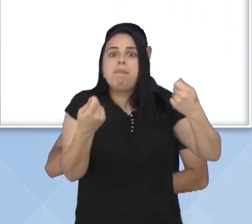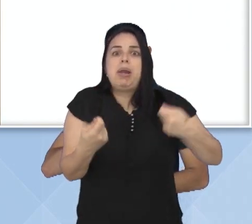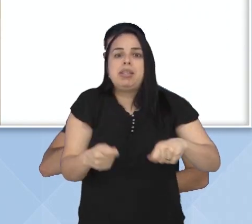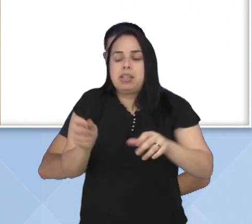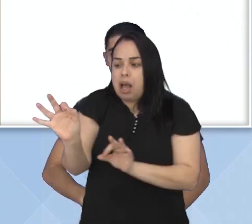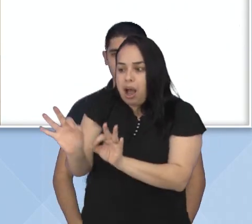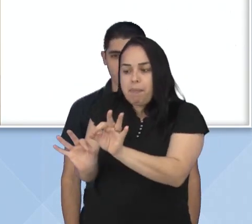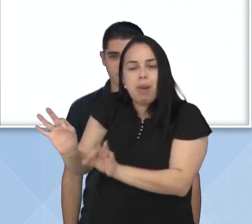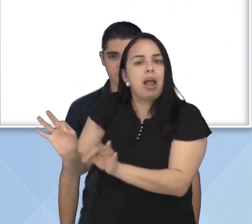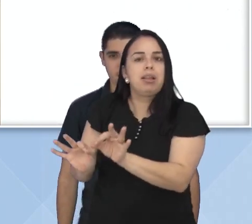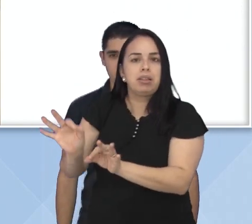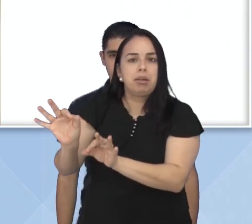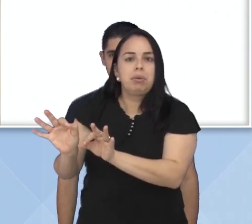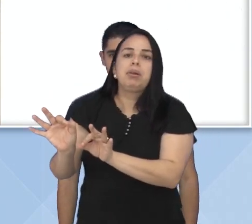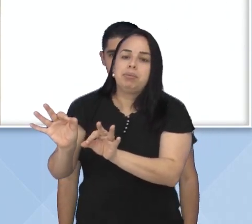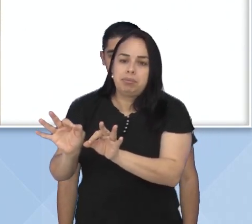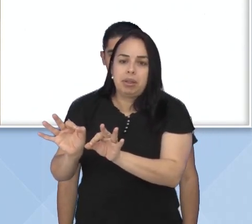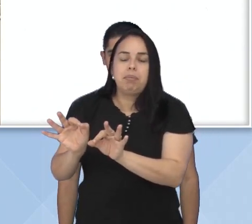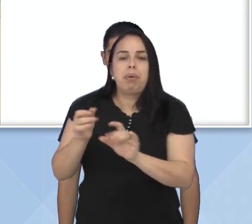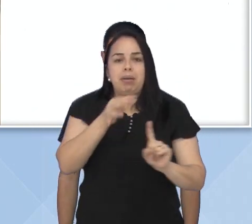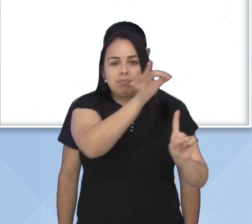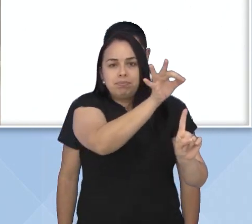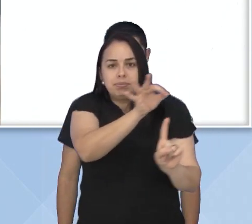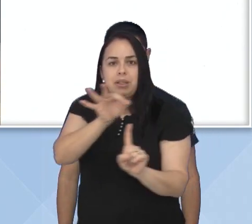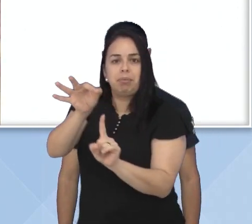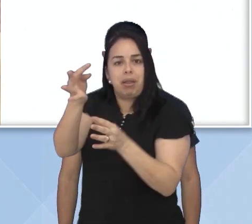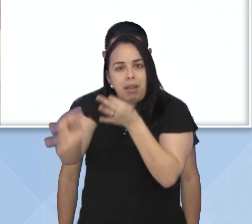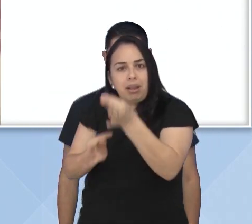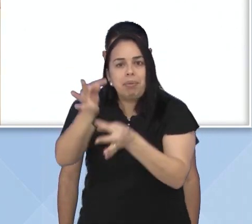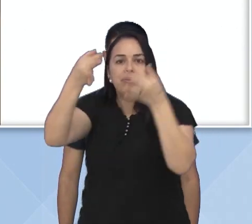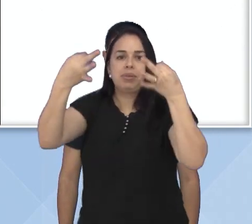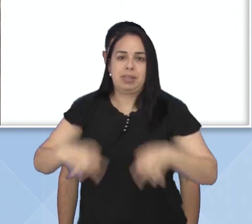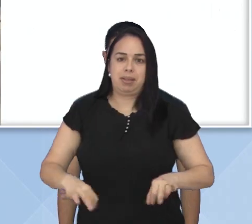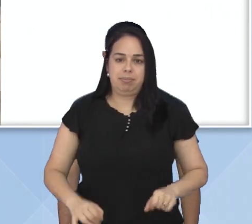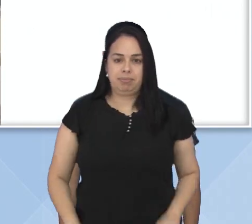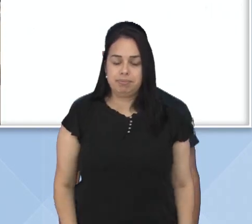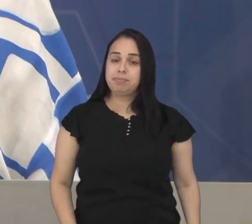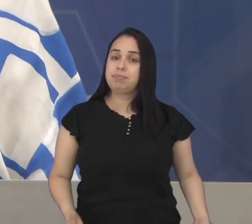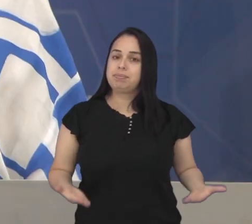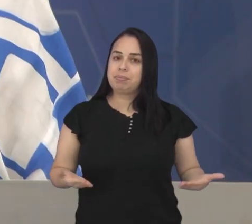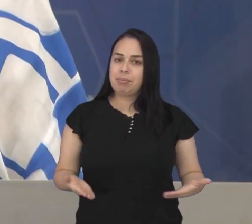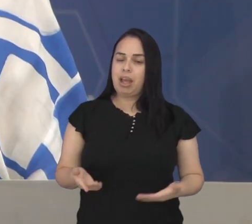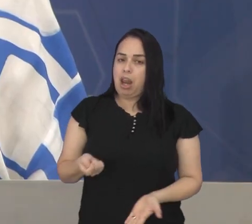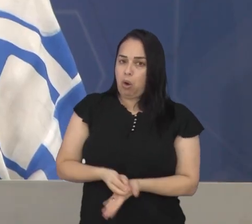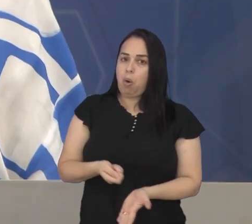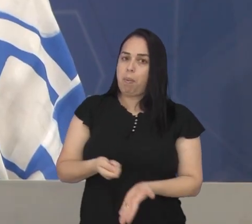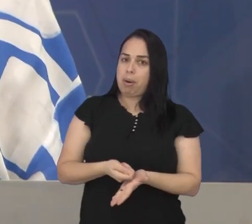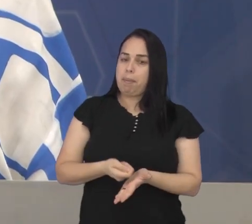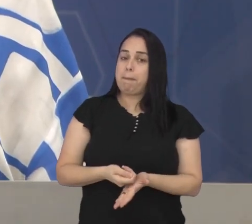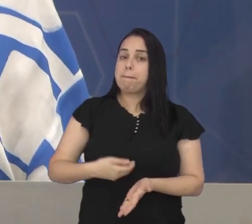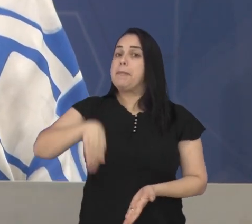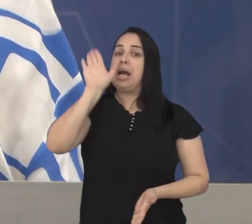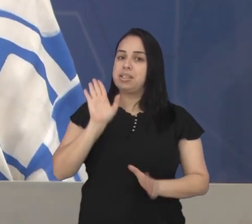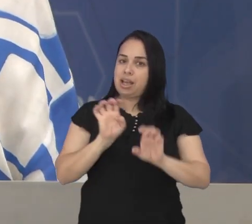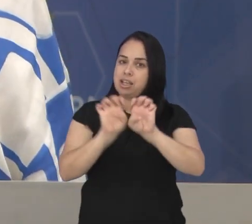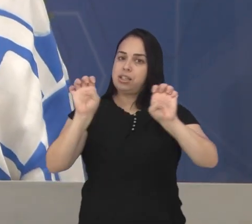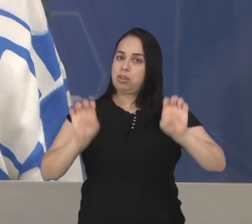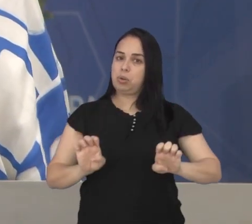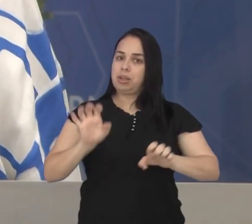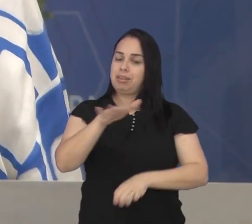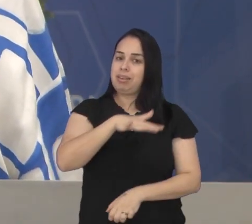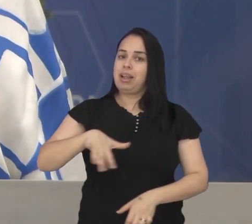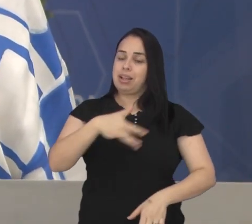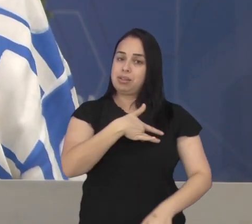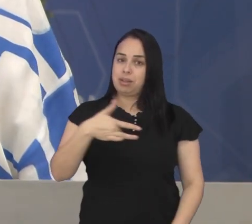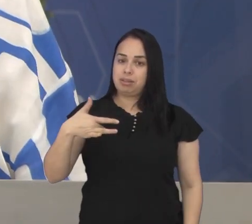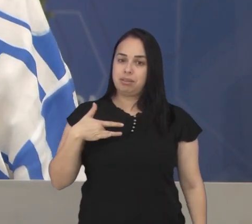necessidade de um planejamento para encaminhar pacientes ao tratamento médico. Dulce também cobrou maior infraestrutura na rede de